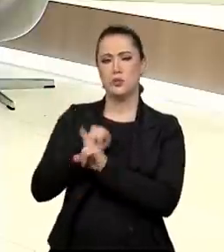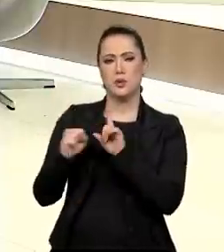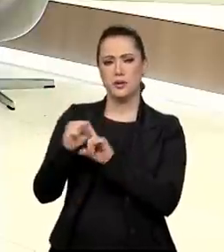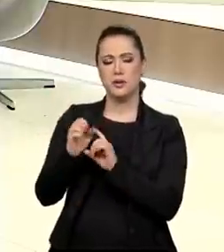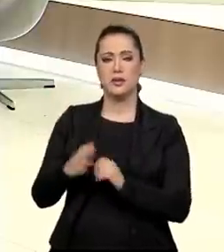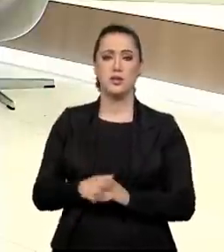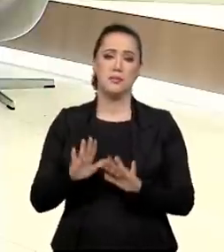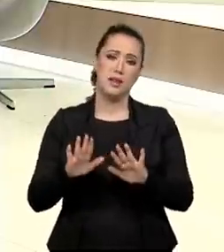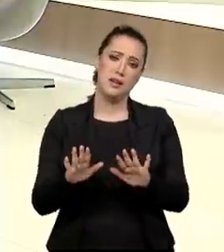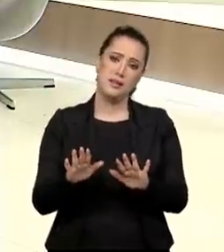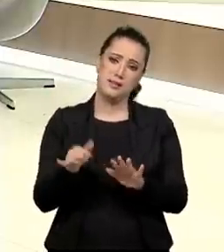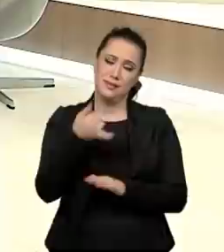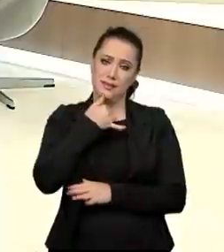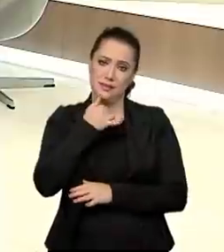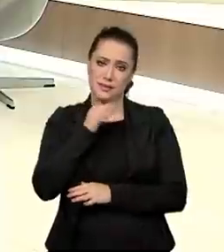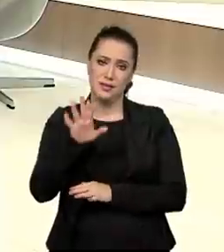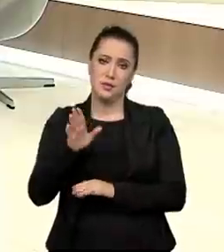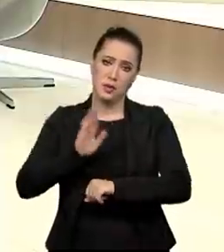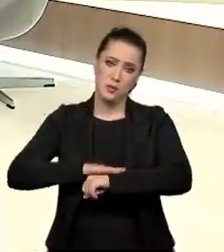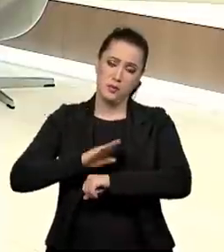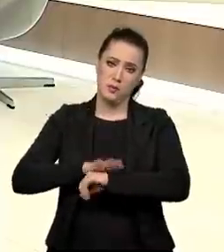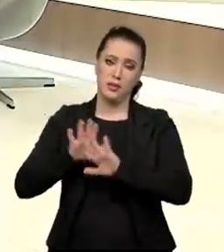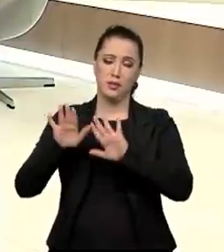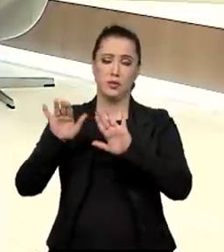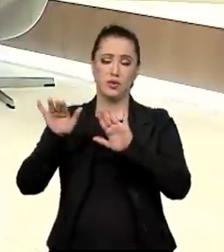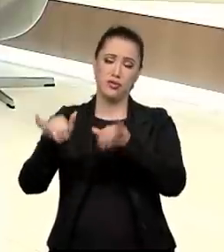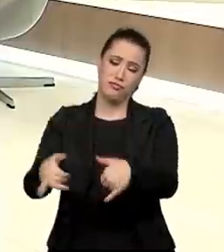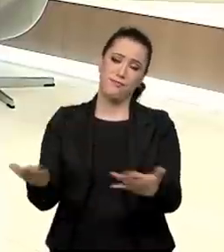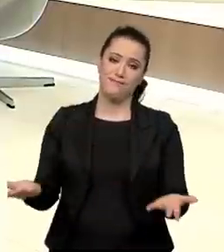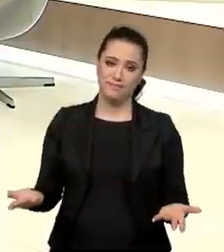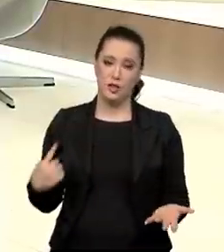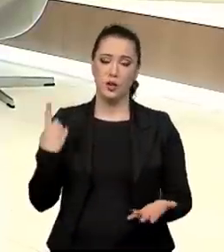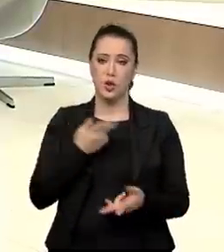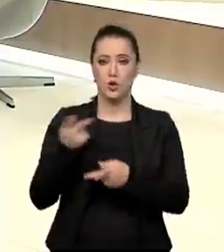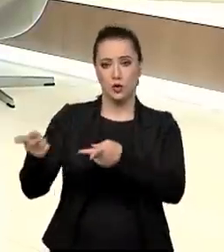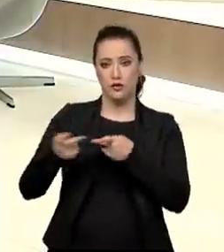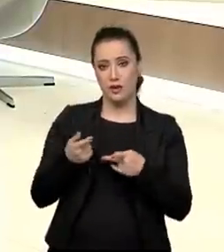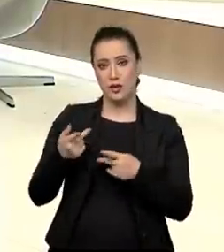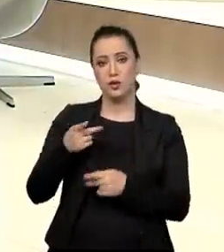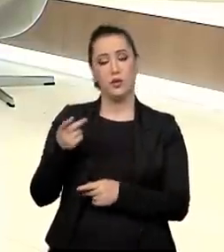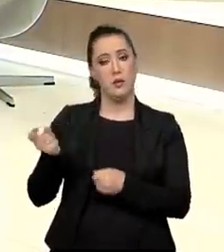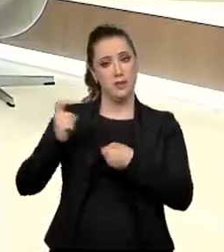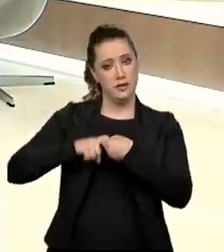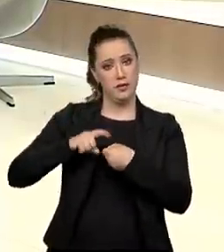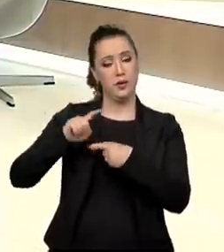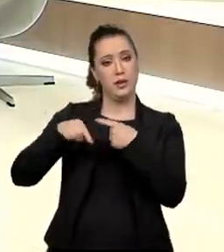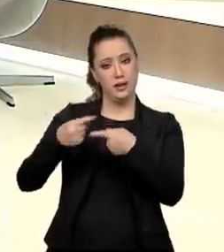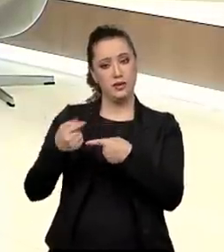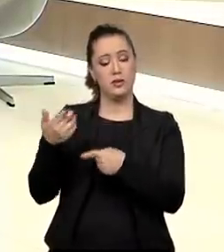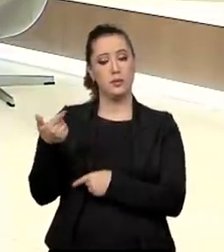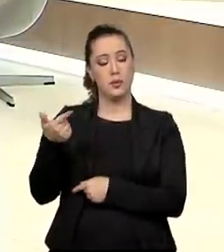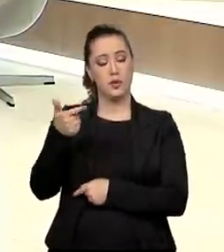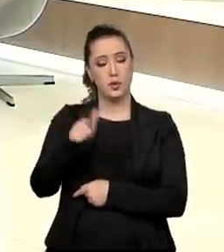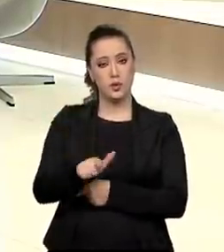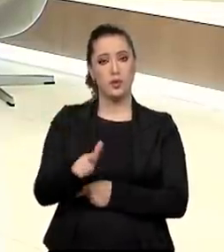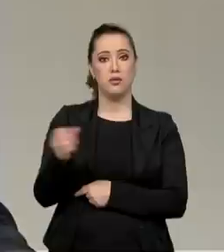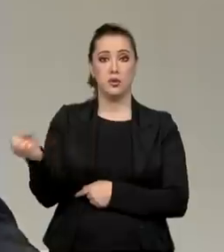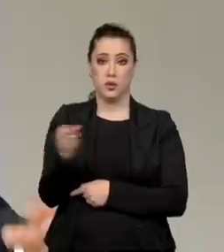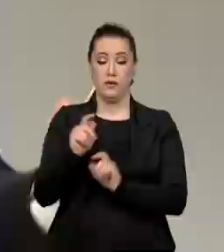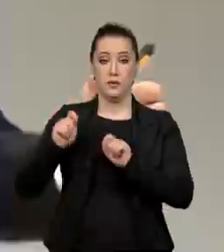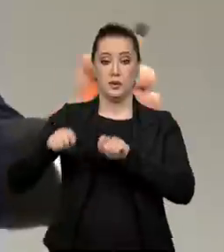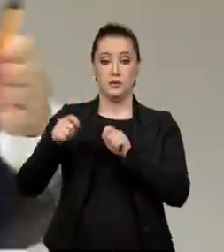infelizmente, chegou o momento de encerrar. Já deixamos aqui o convite para o senhor voltar, numa nova ocasião, para